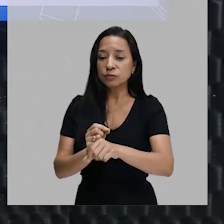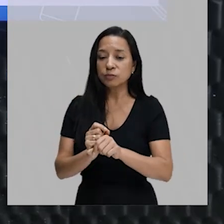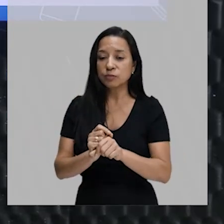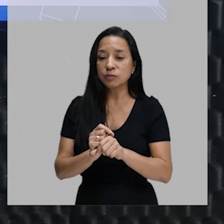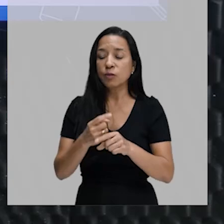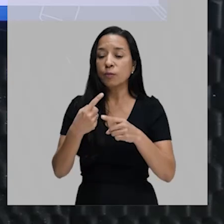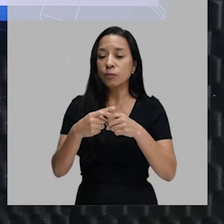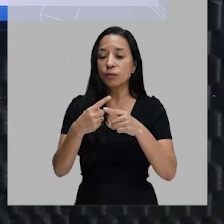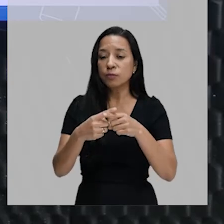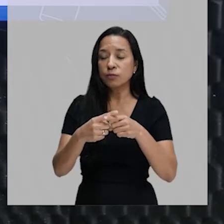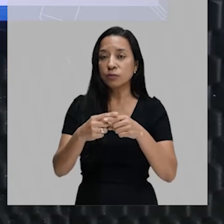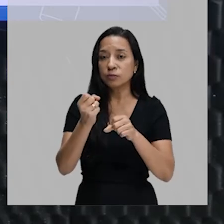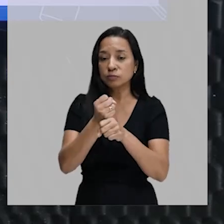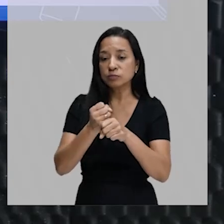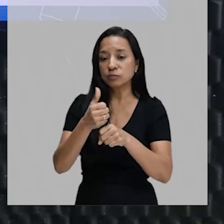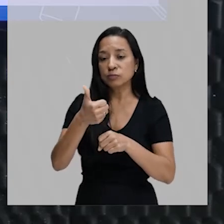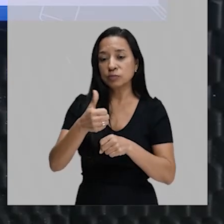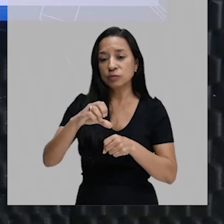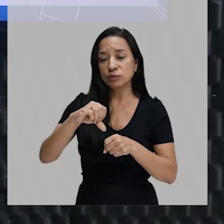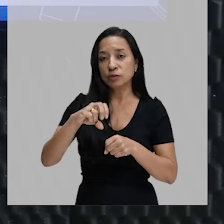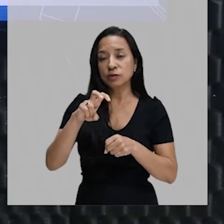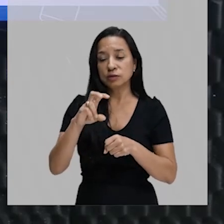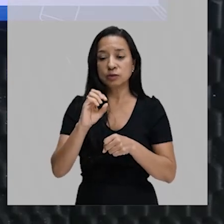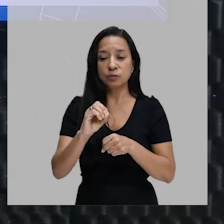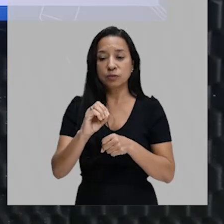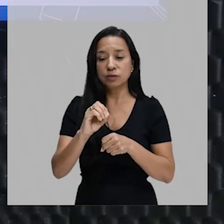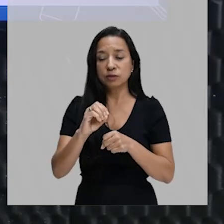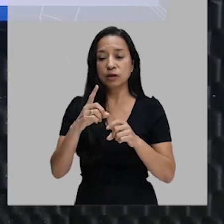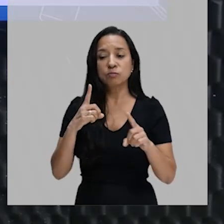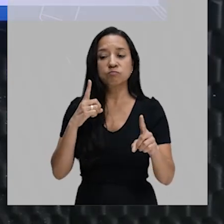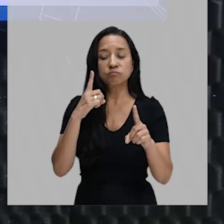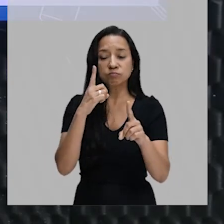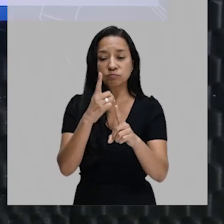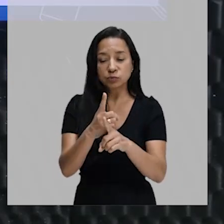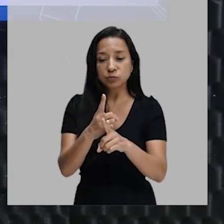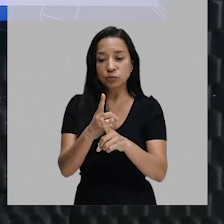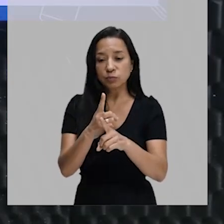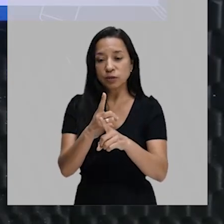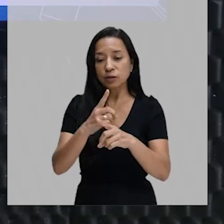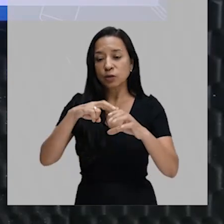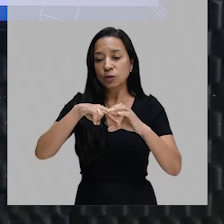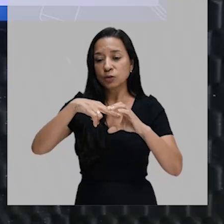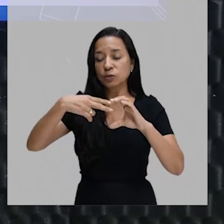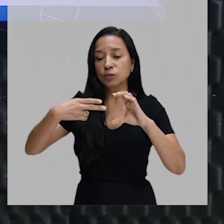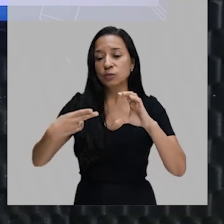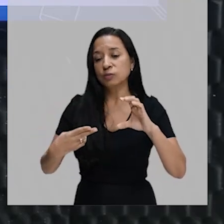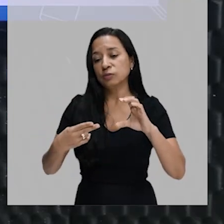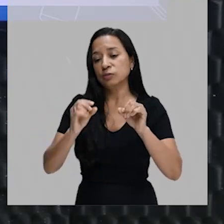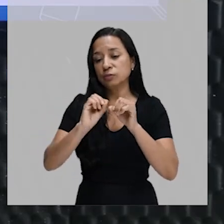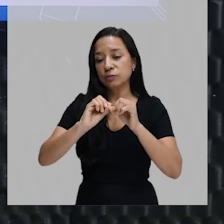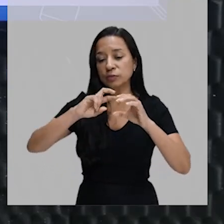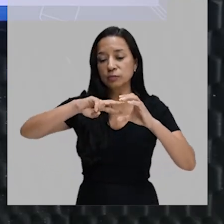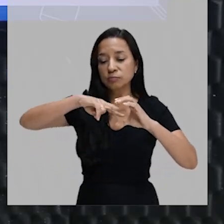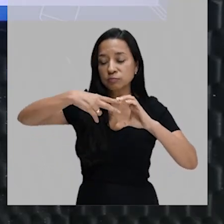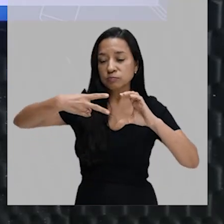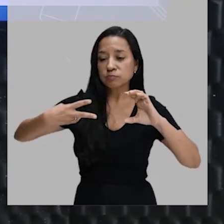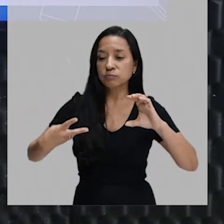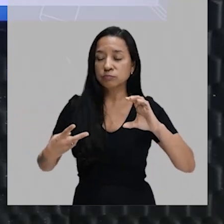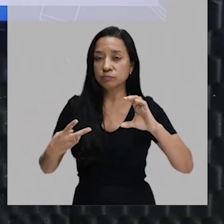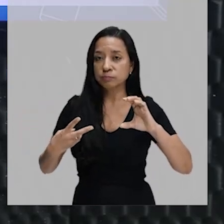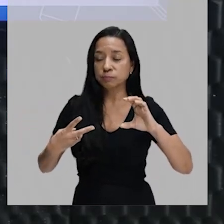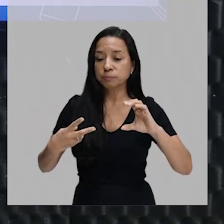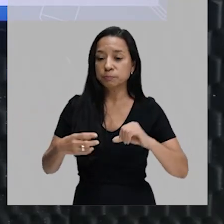1950, foi descoberto que os cromossomos, eles são feitos de DNA.